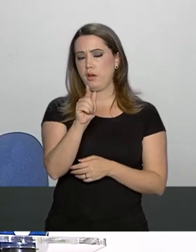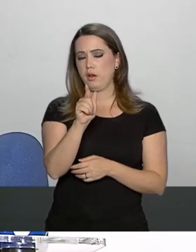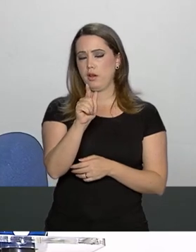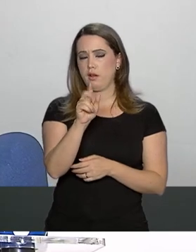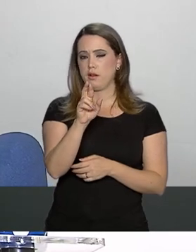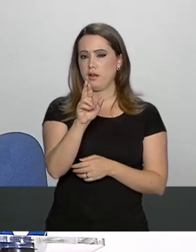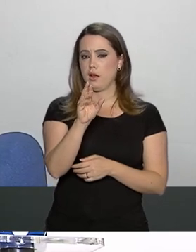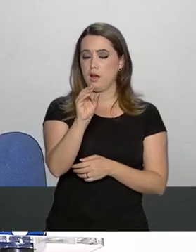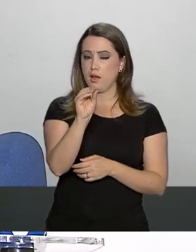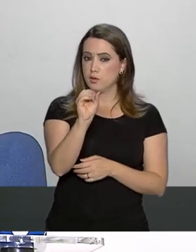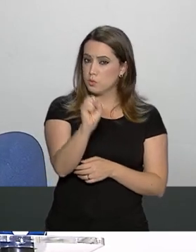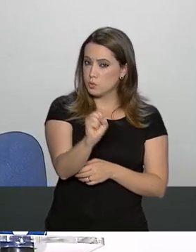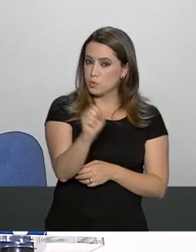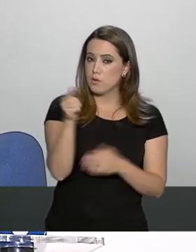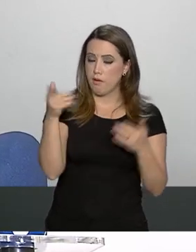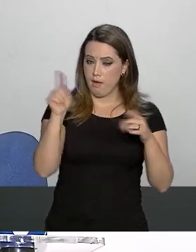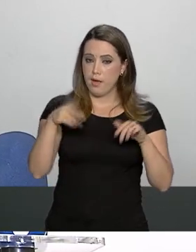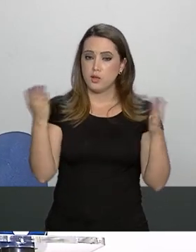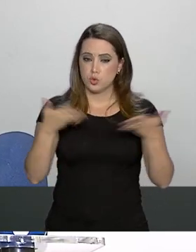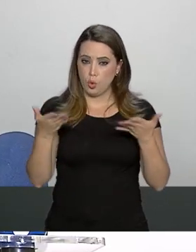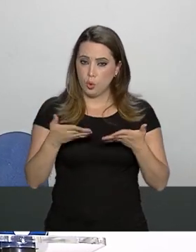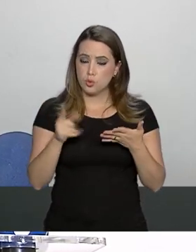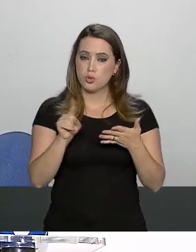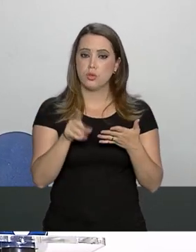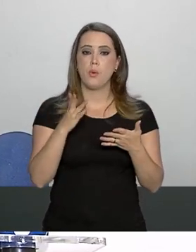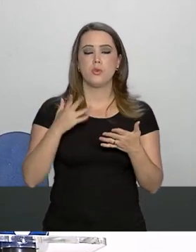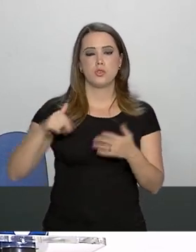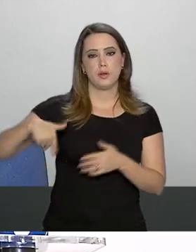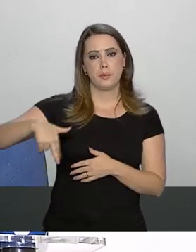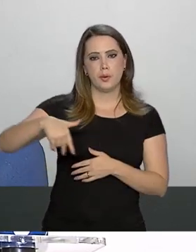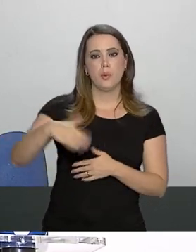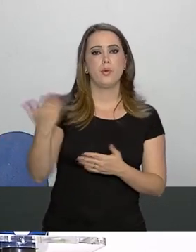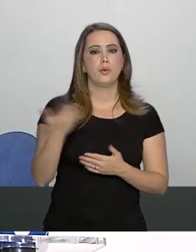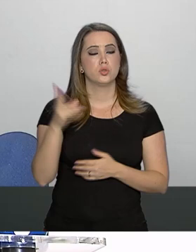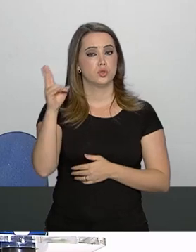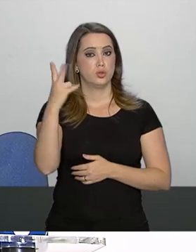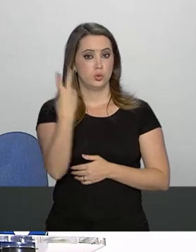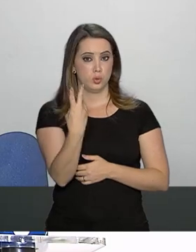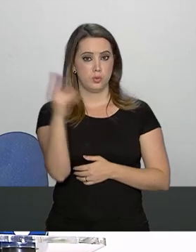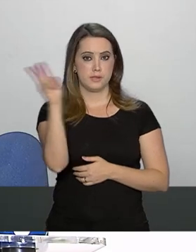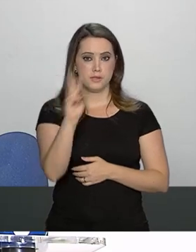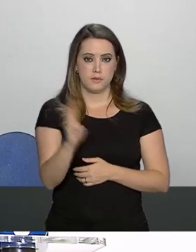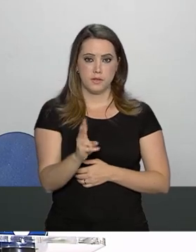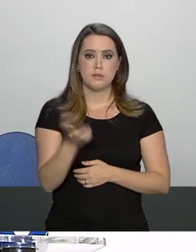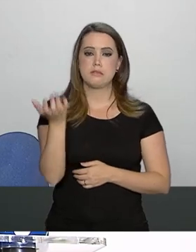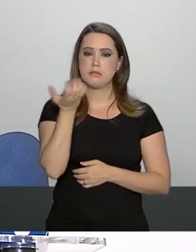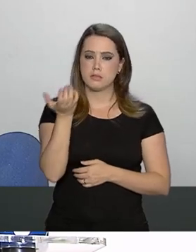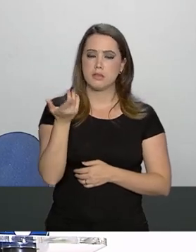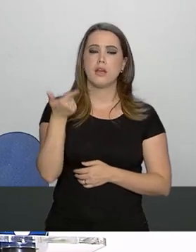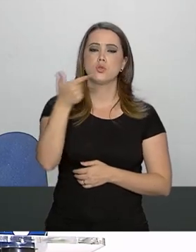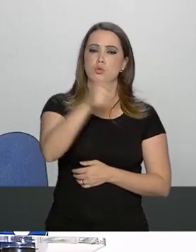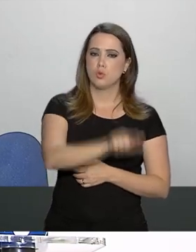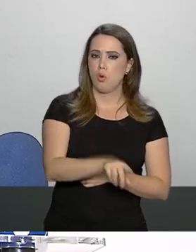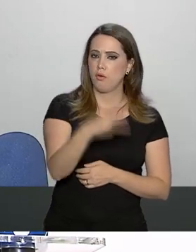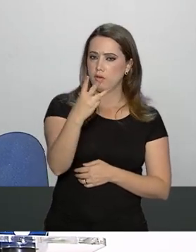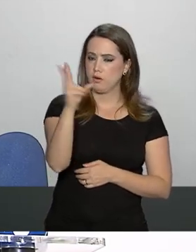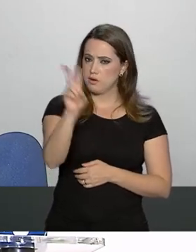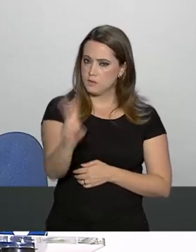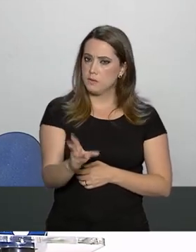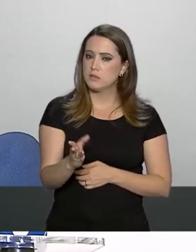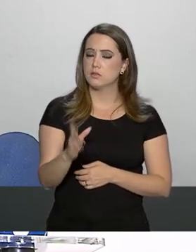hoje. O presidente já caminhou hoje duas vezes e tem pretensão de caminhar uma terceira vez.